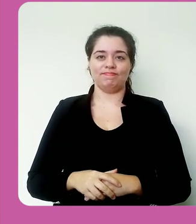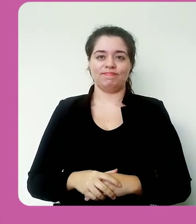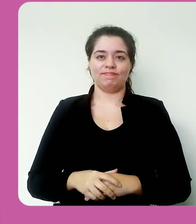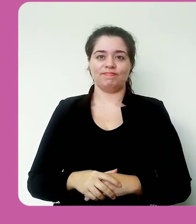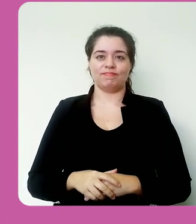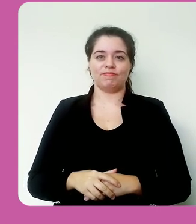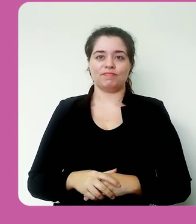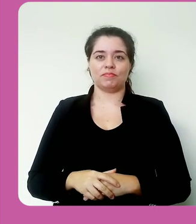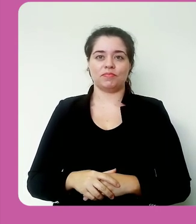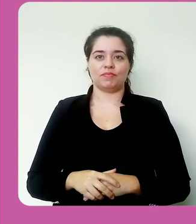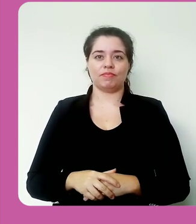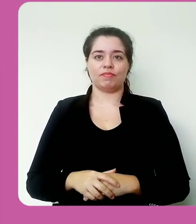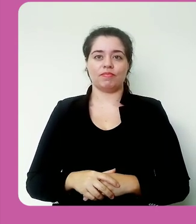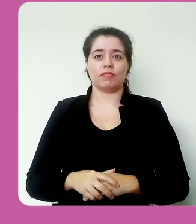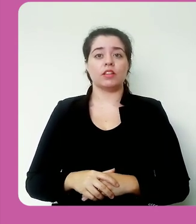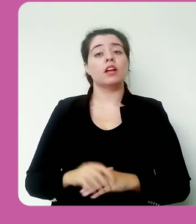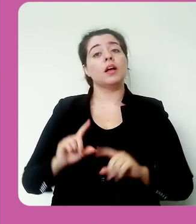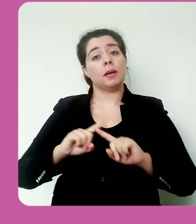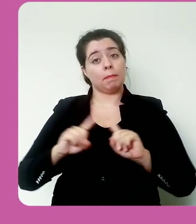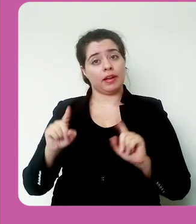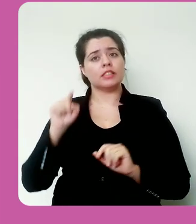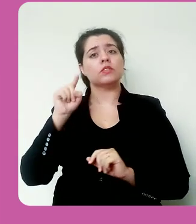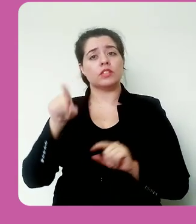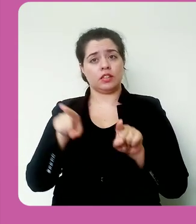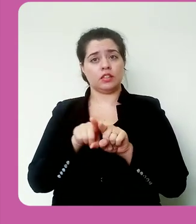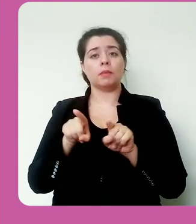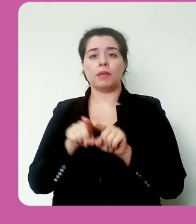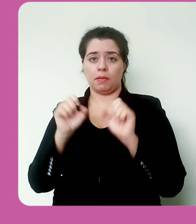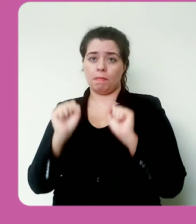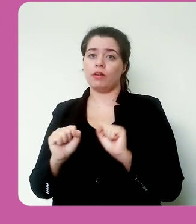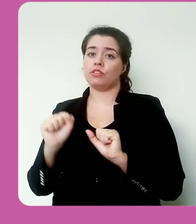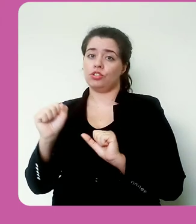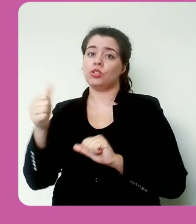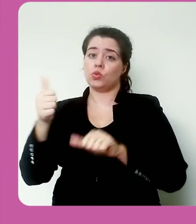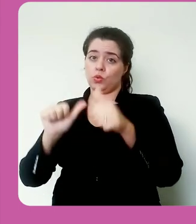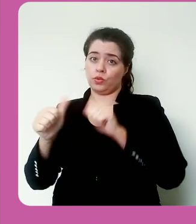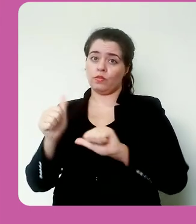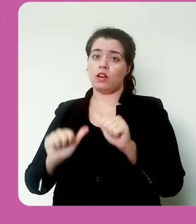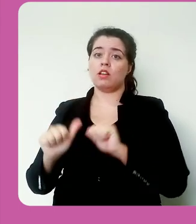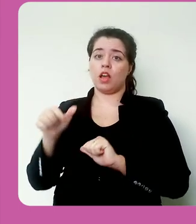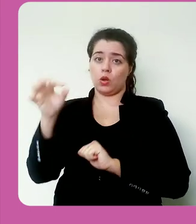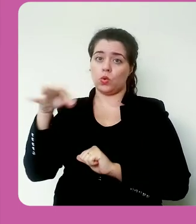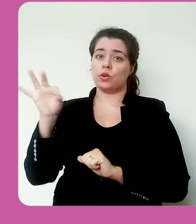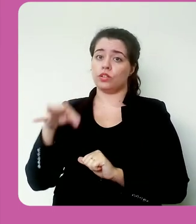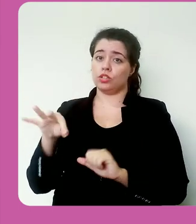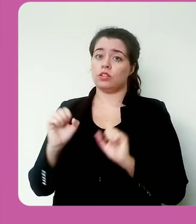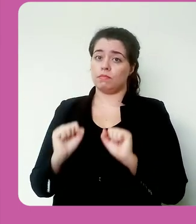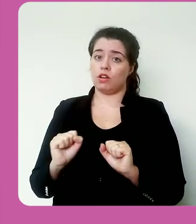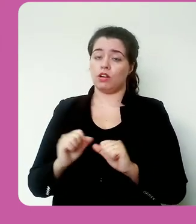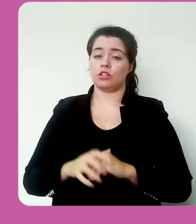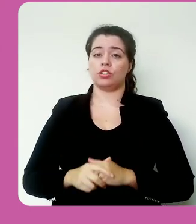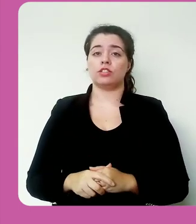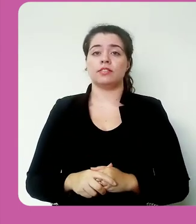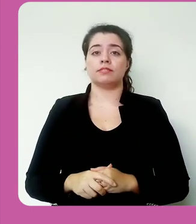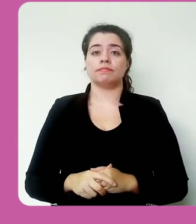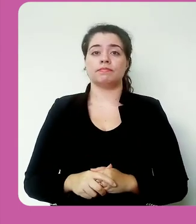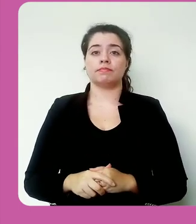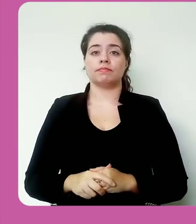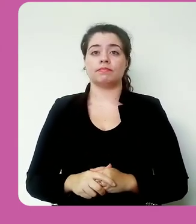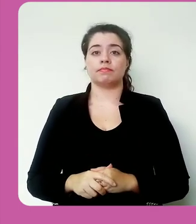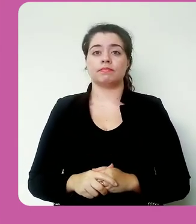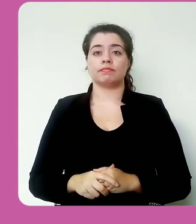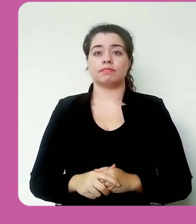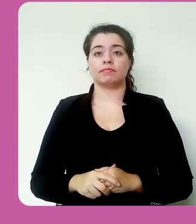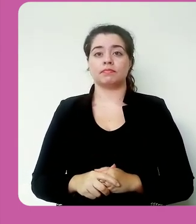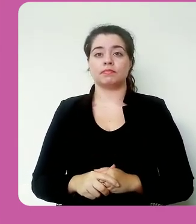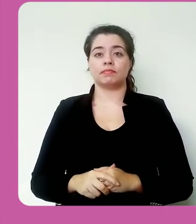Isso não quer dizer que você não pode corrigir a tarefa do aluno, né? Nesse caso, eu botei para não ter nota, mas